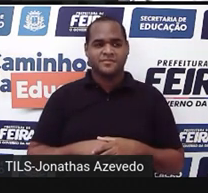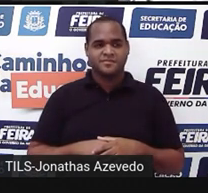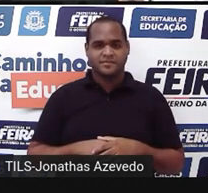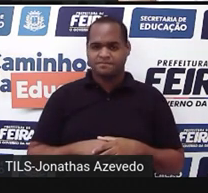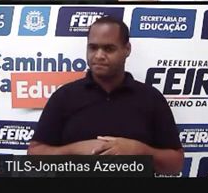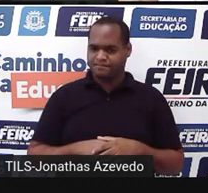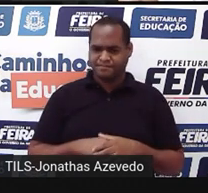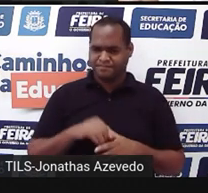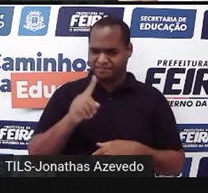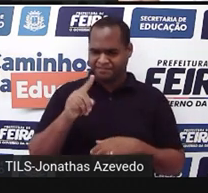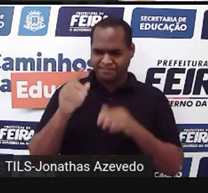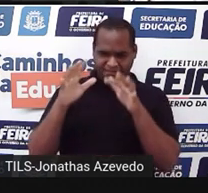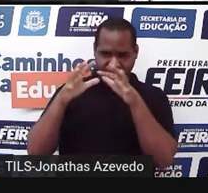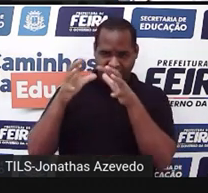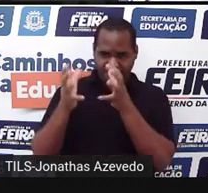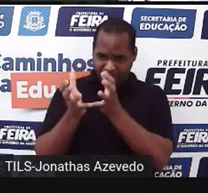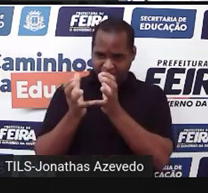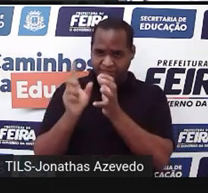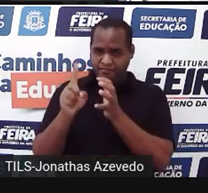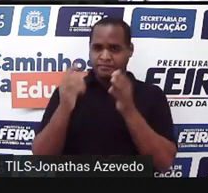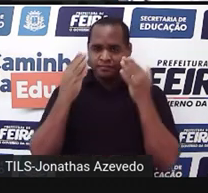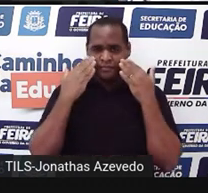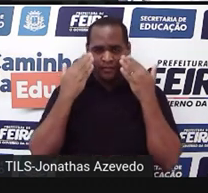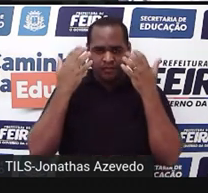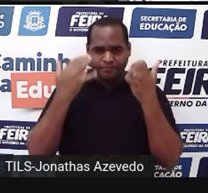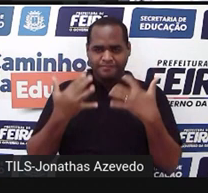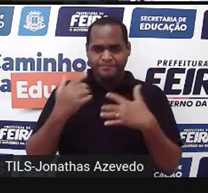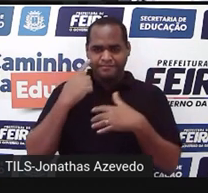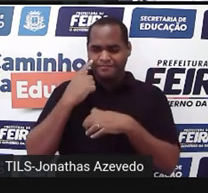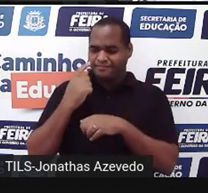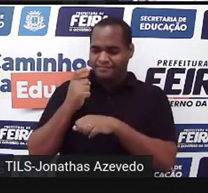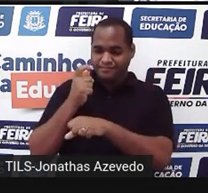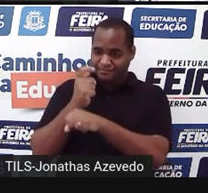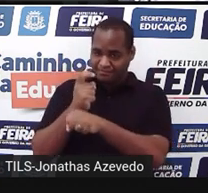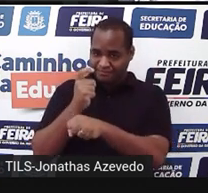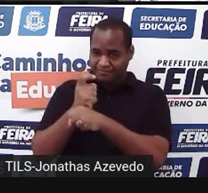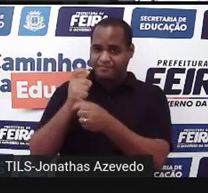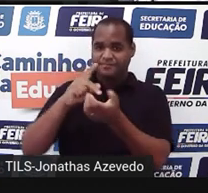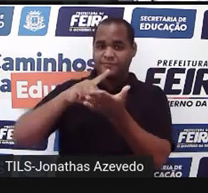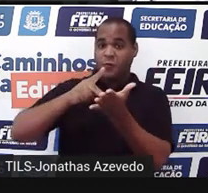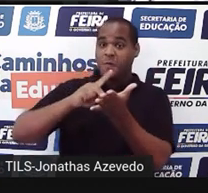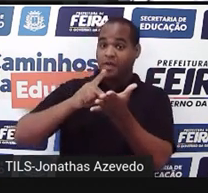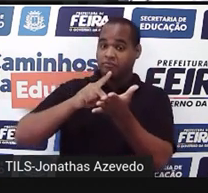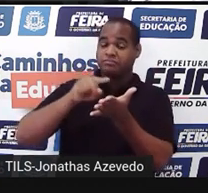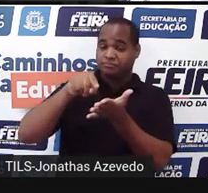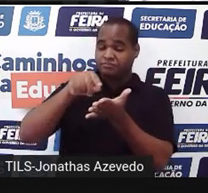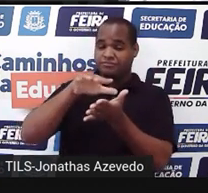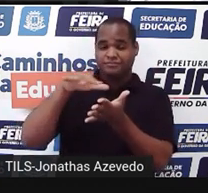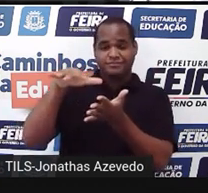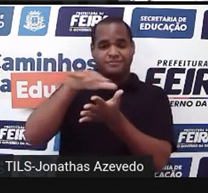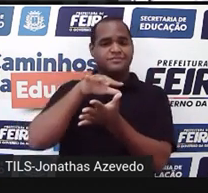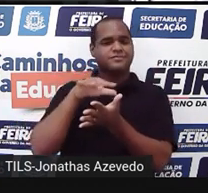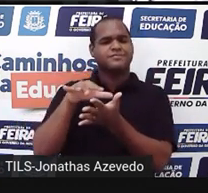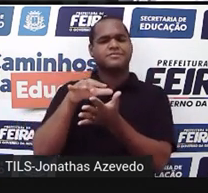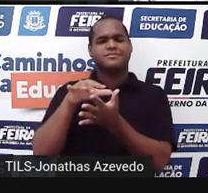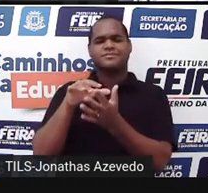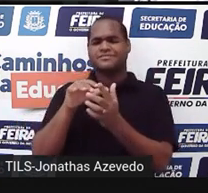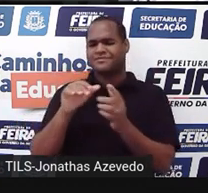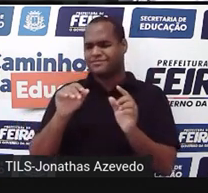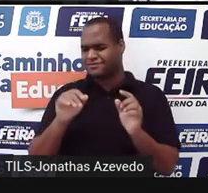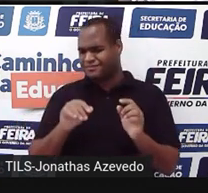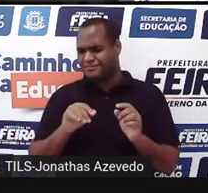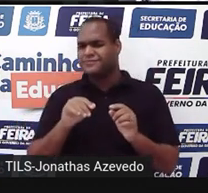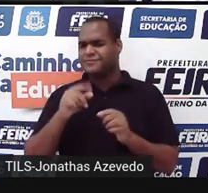A bola é a representação de um sólido geométrico. Nós já